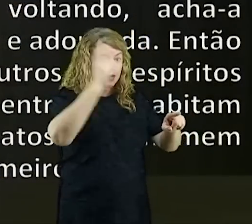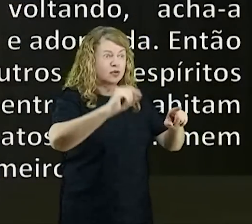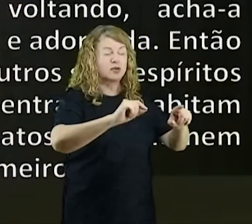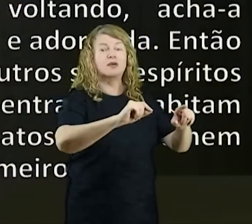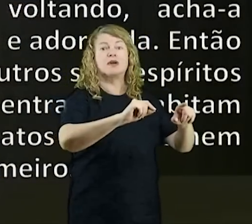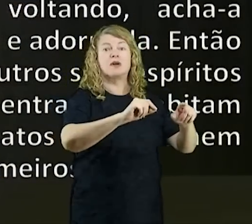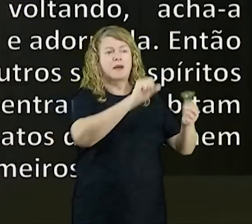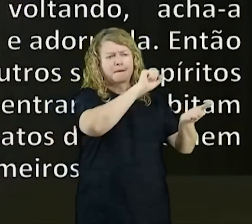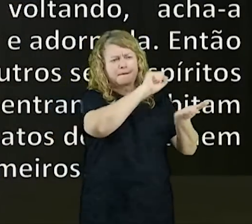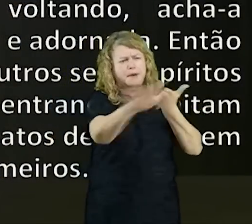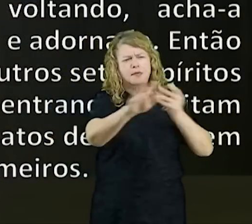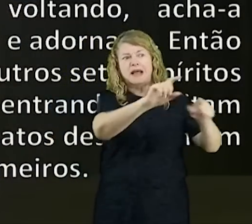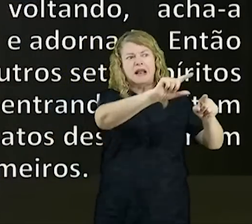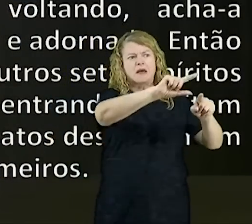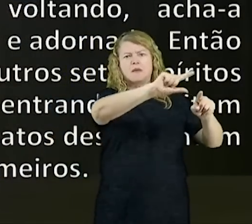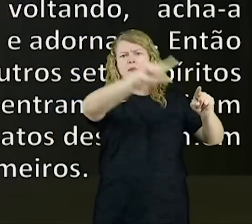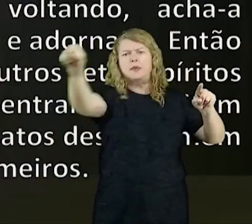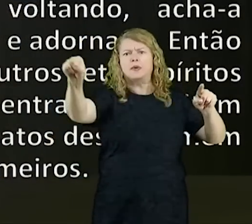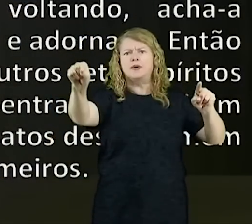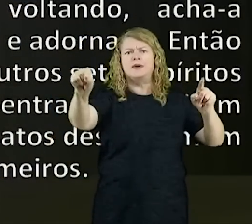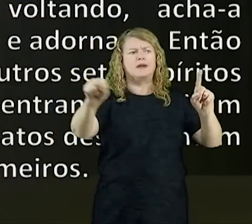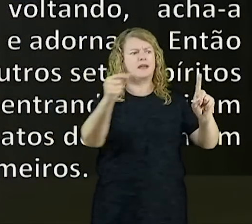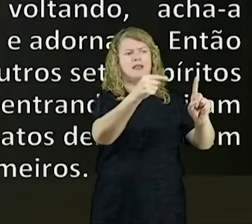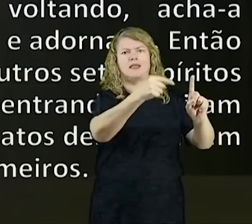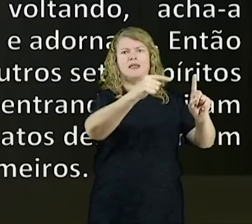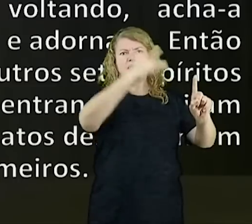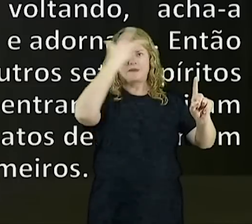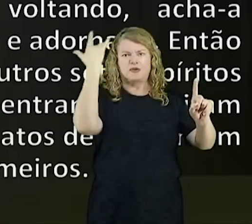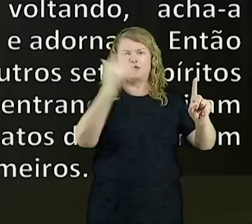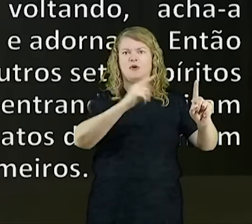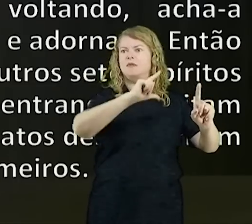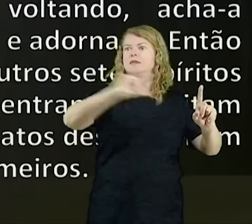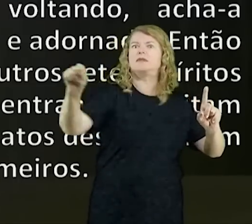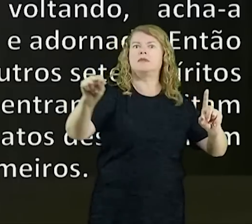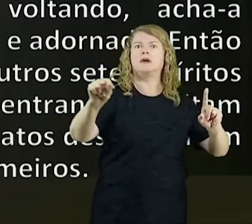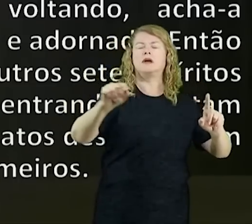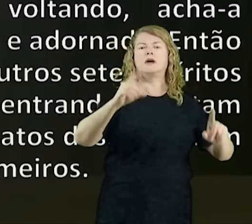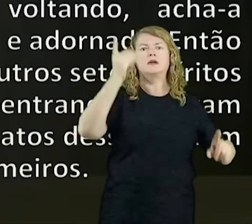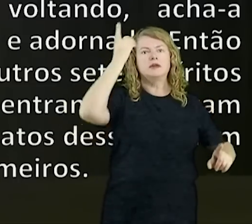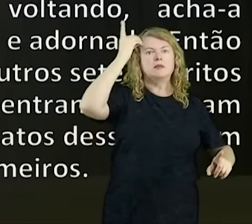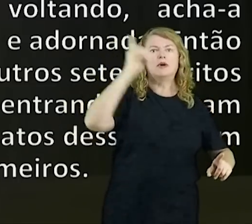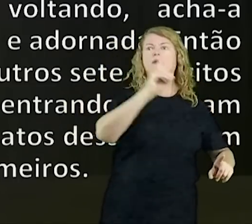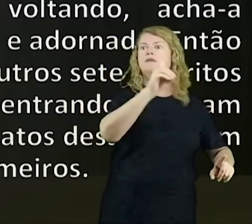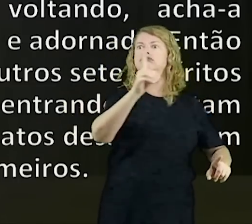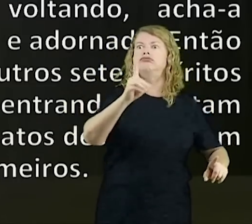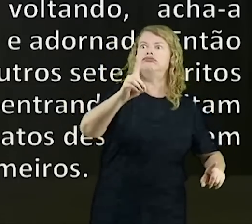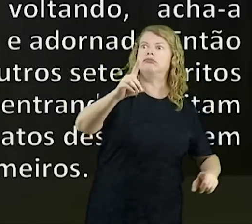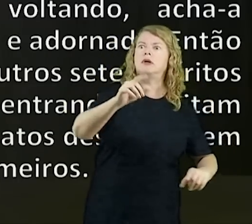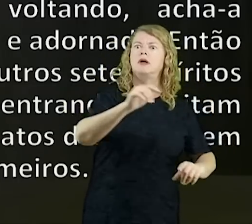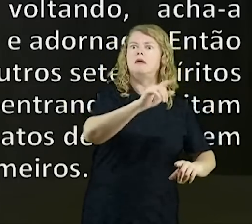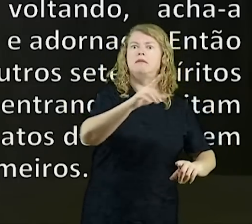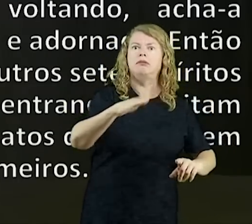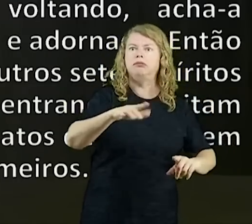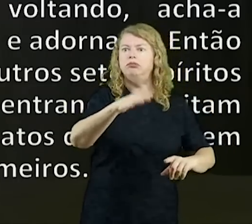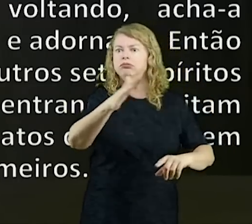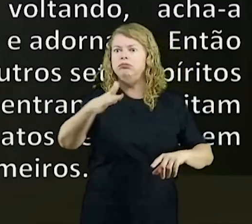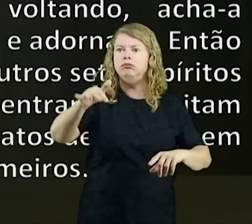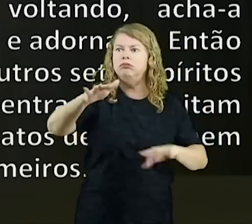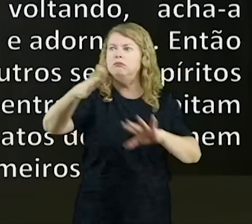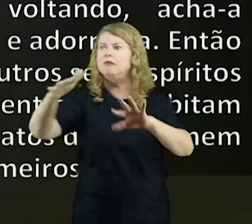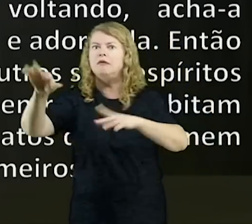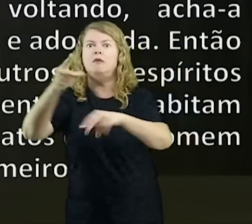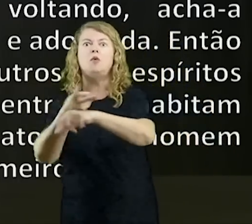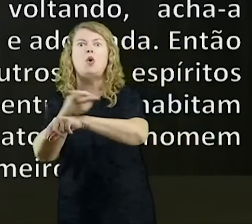lugares áridos, buscando repouso, e não o encontra. Então diz, voltarei para minha casa grande e saí,